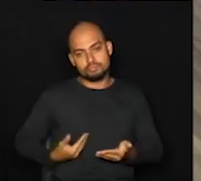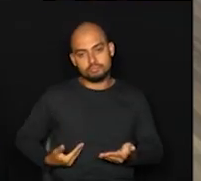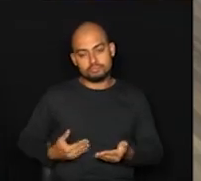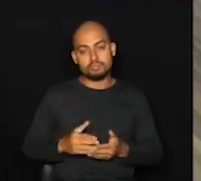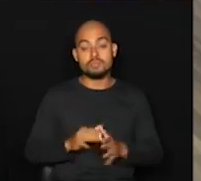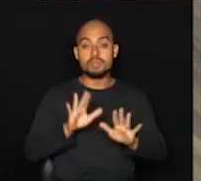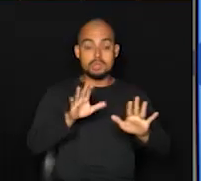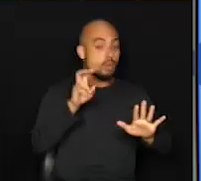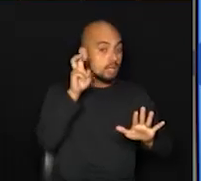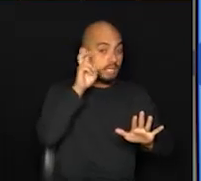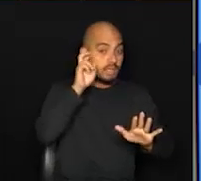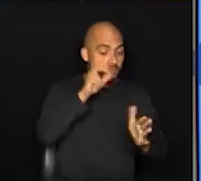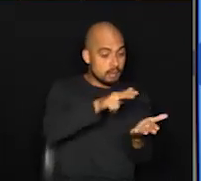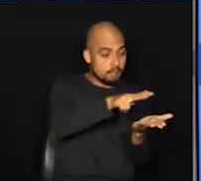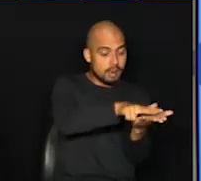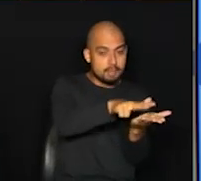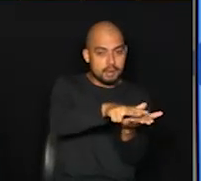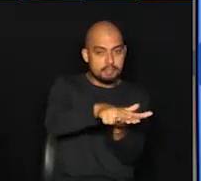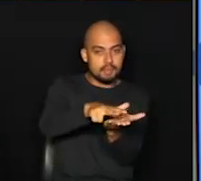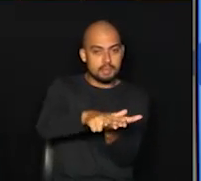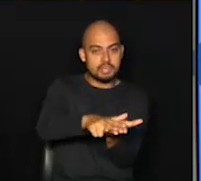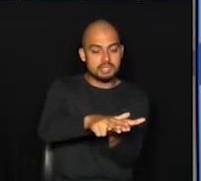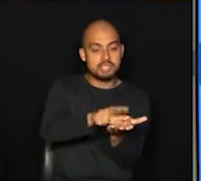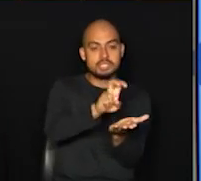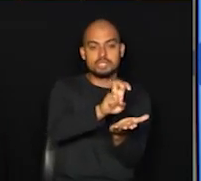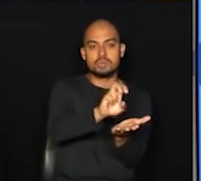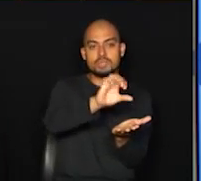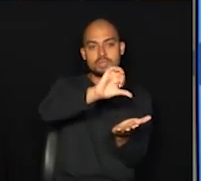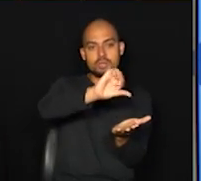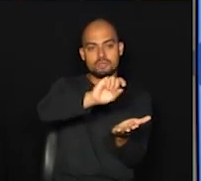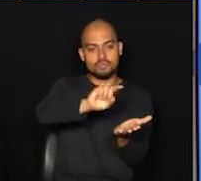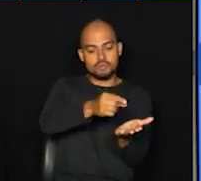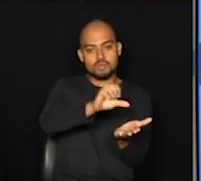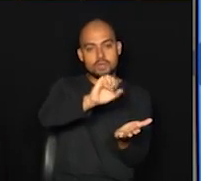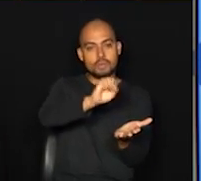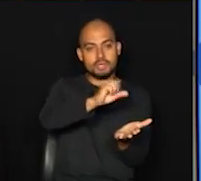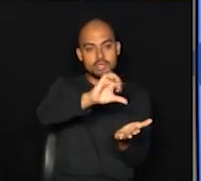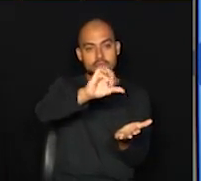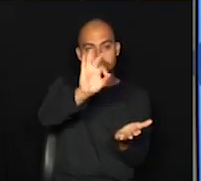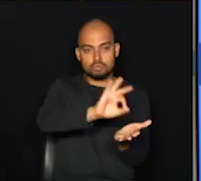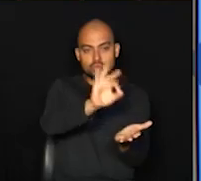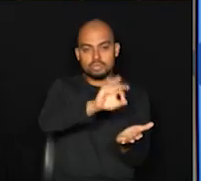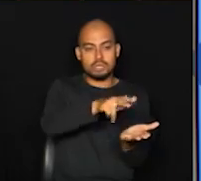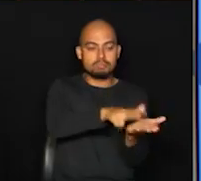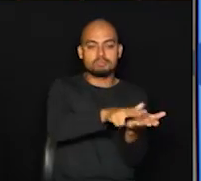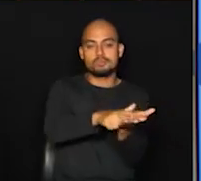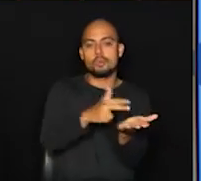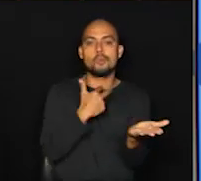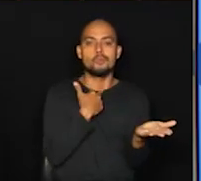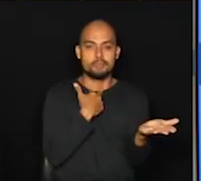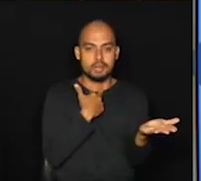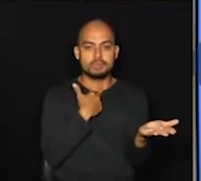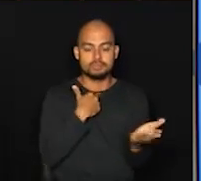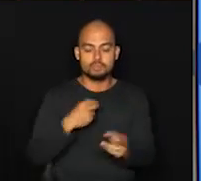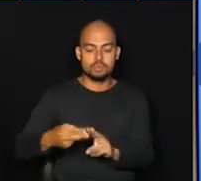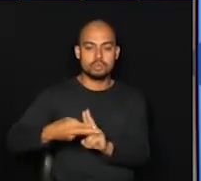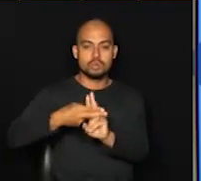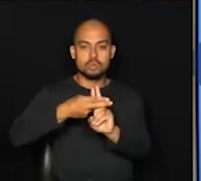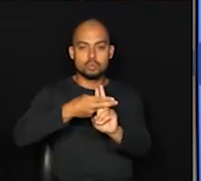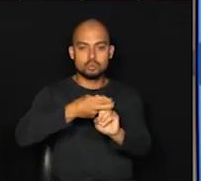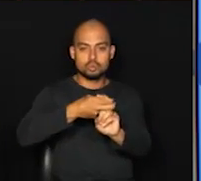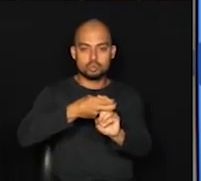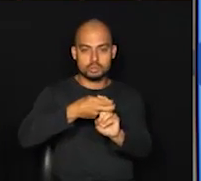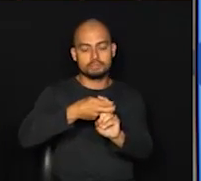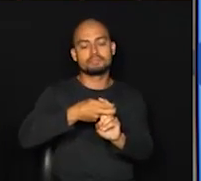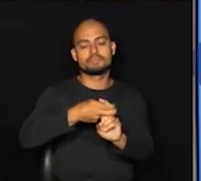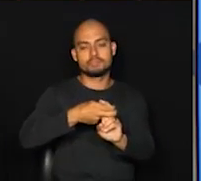59,89% dos leitos ocupados. Dos leitos do SUS municipal, que são